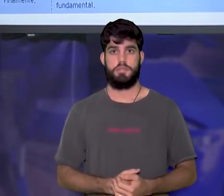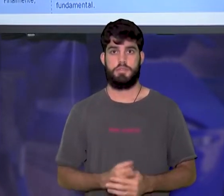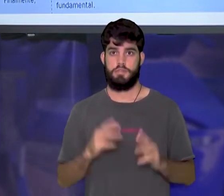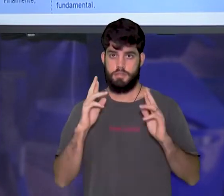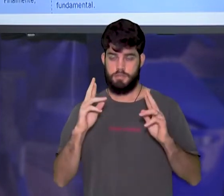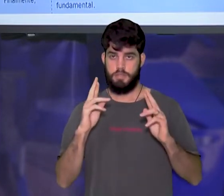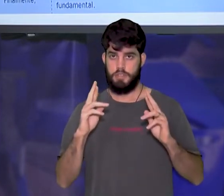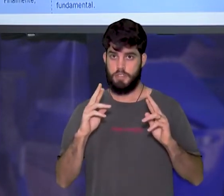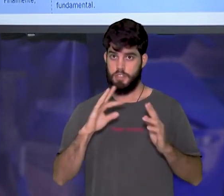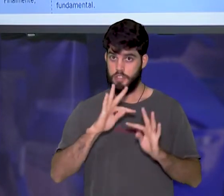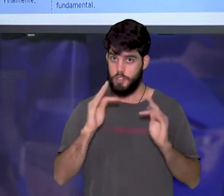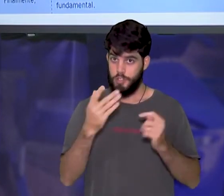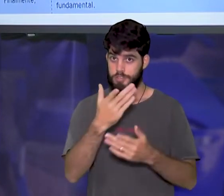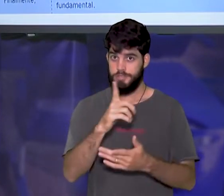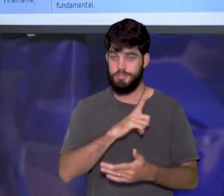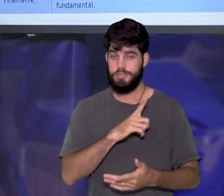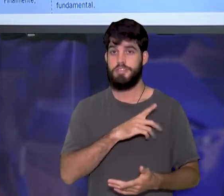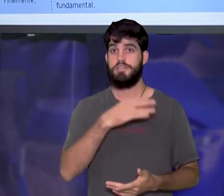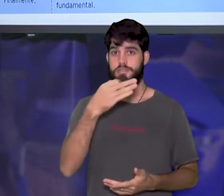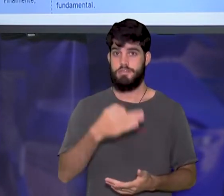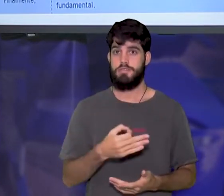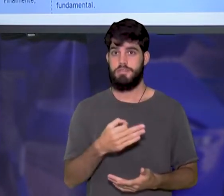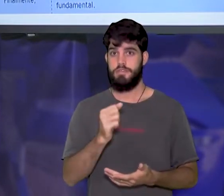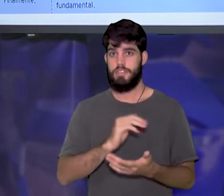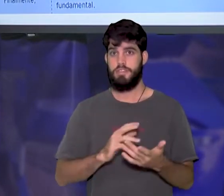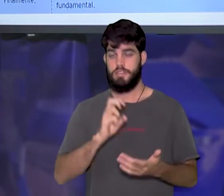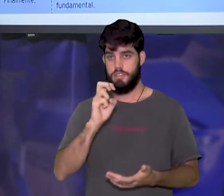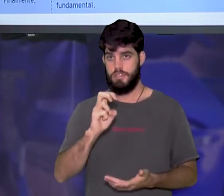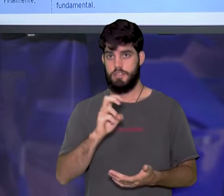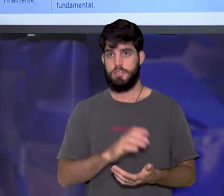tenham acertado essa atividade 5.